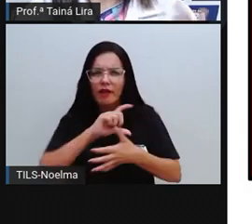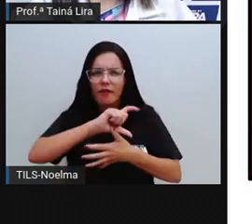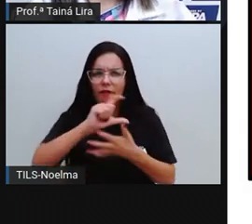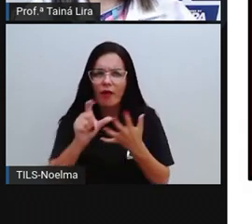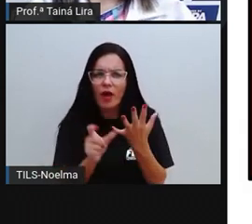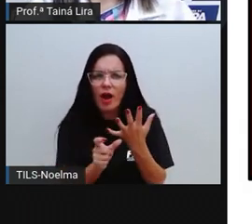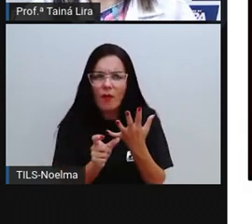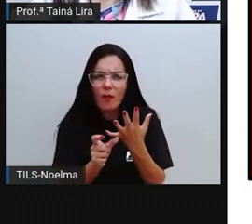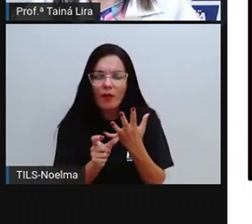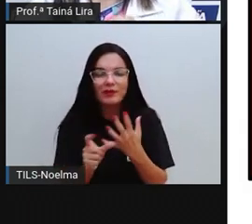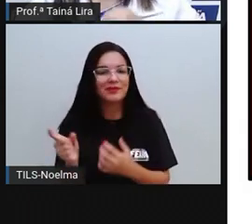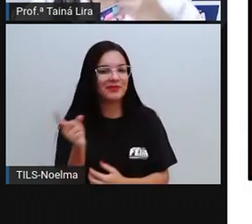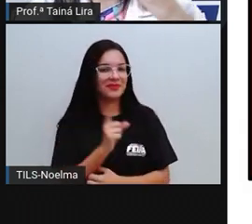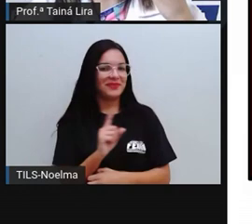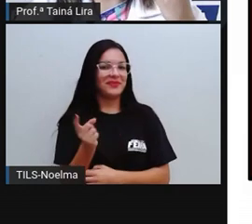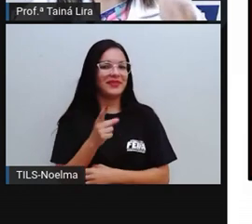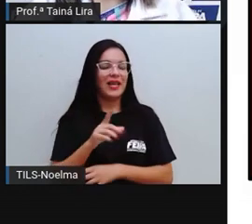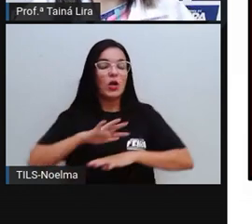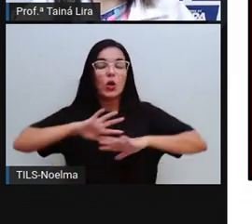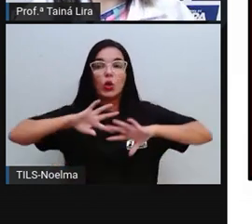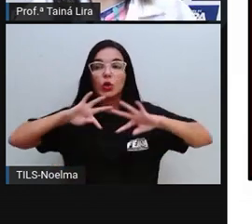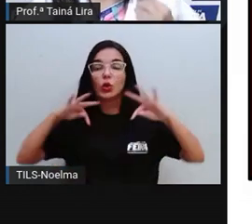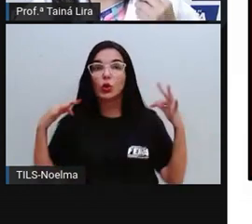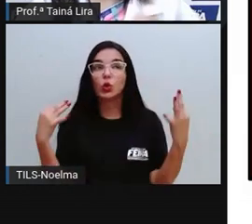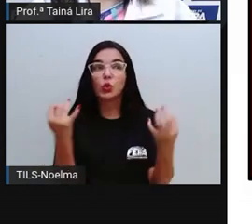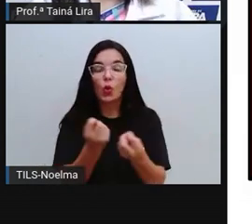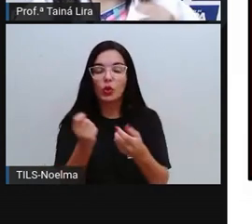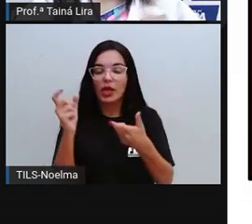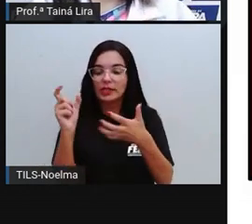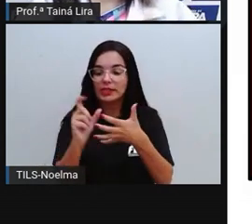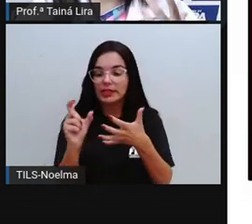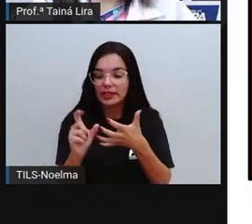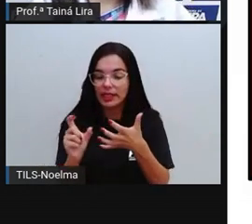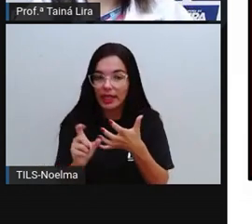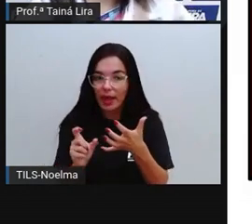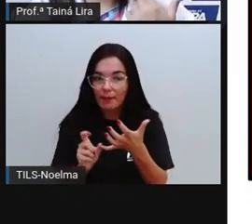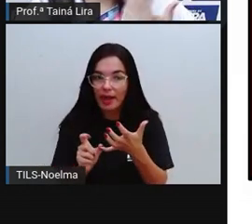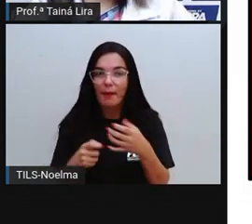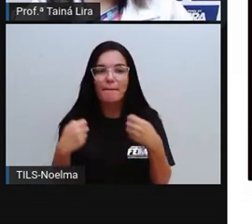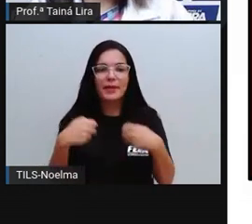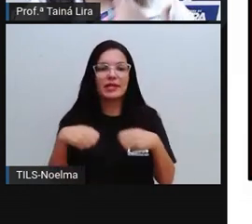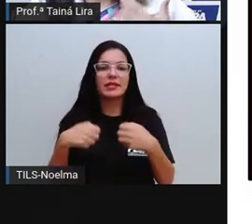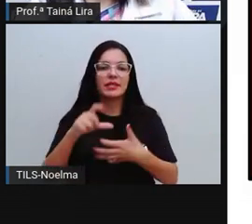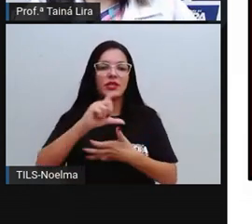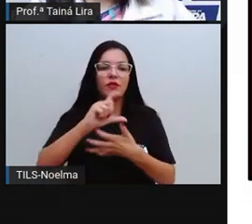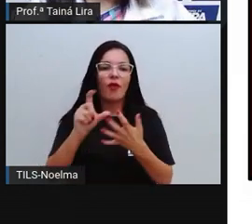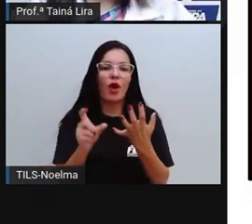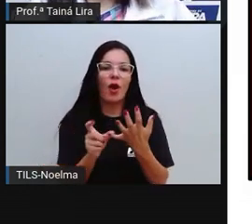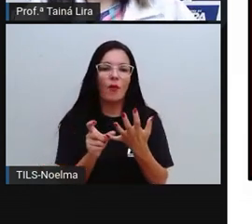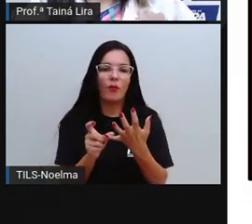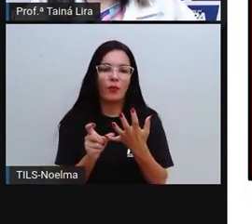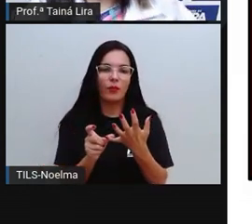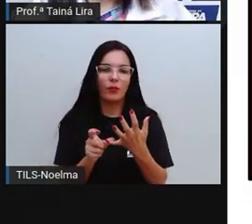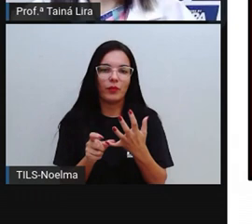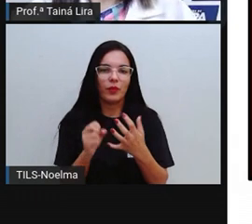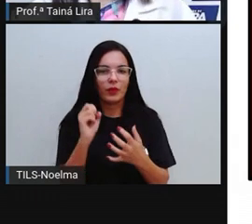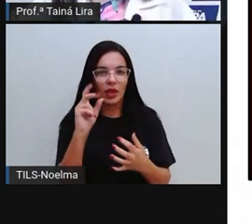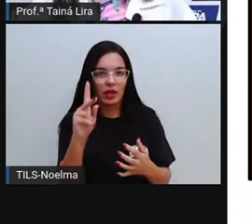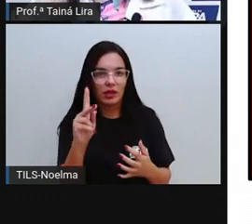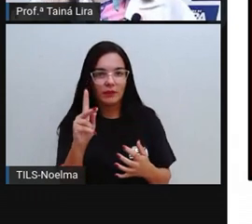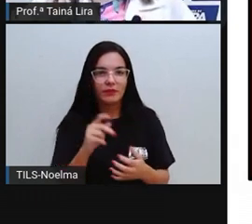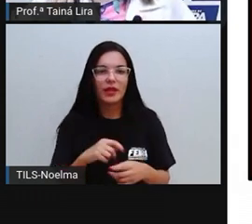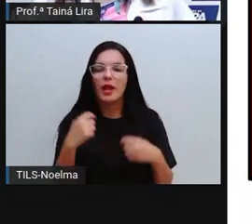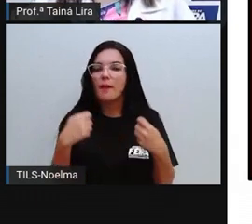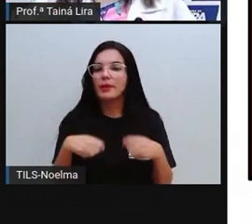Não. Então, para formar aí qualquer sílaba, eu preciso ter pelo menos aí uma vogal, tá certo? A